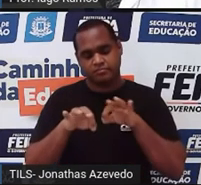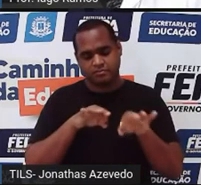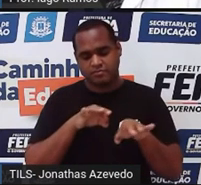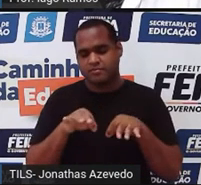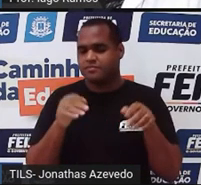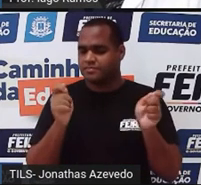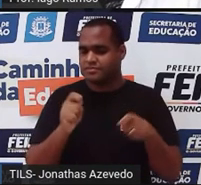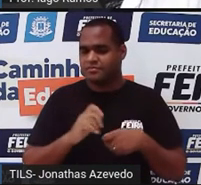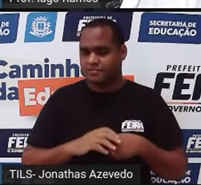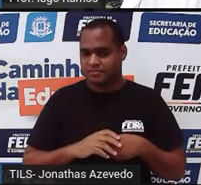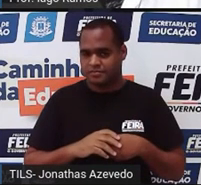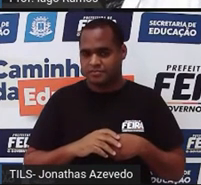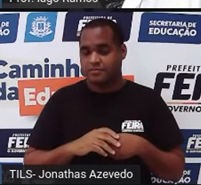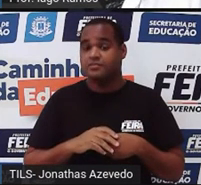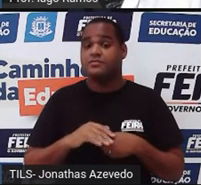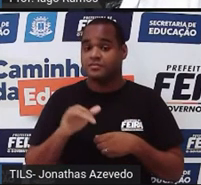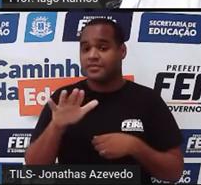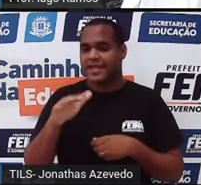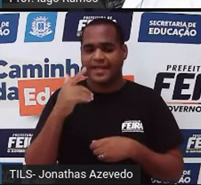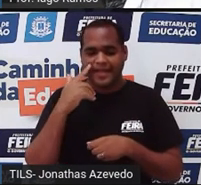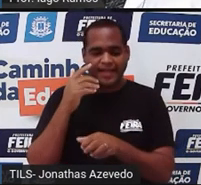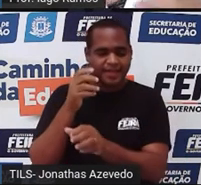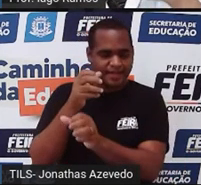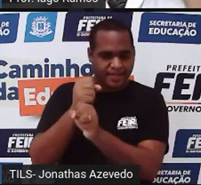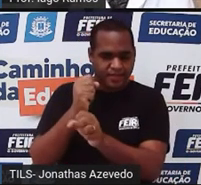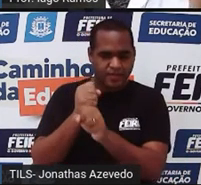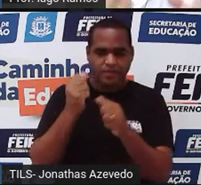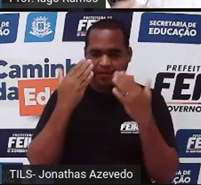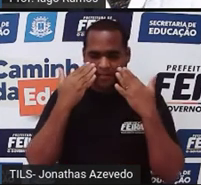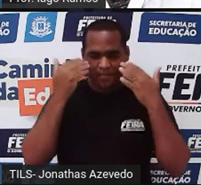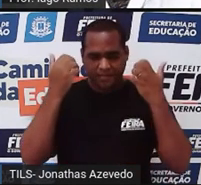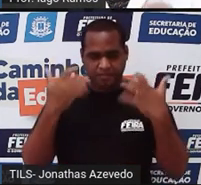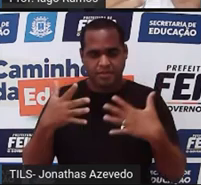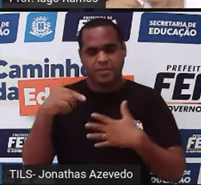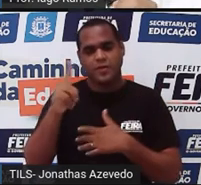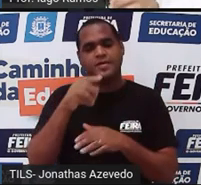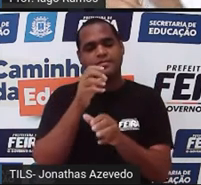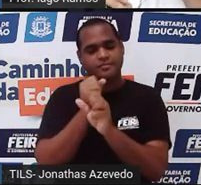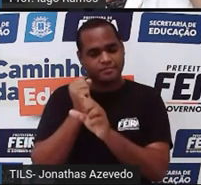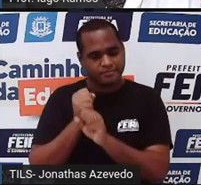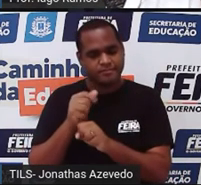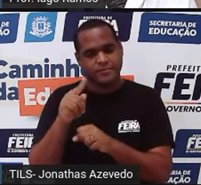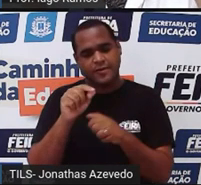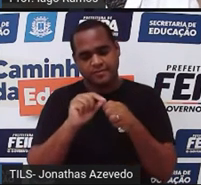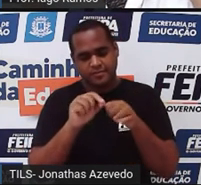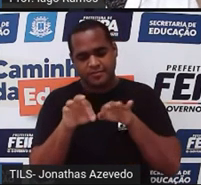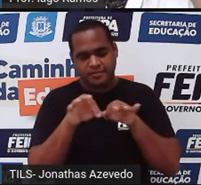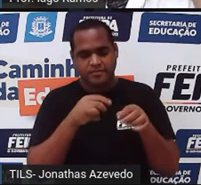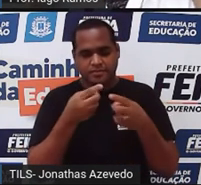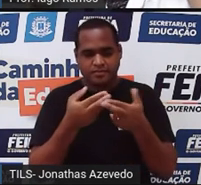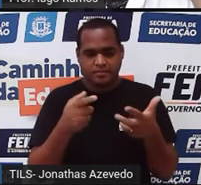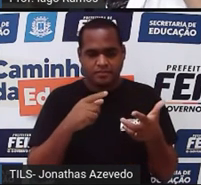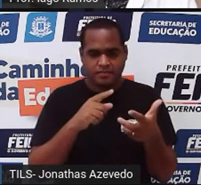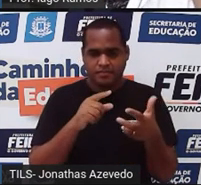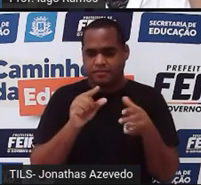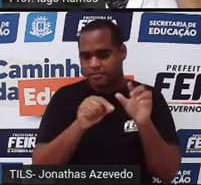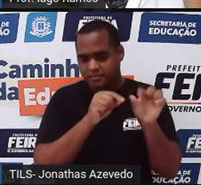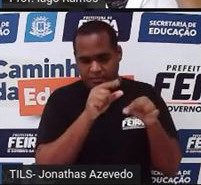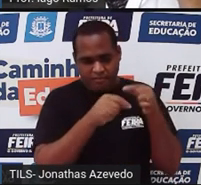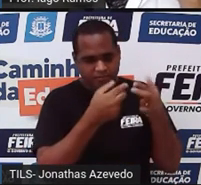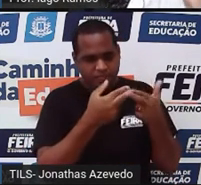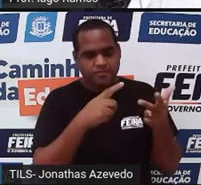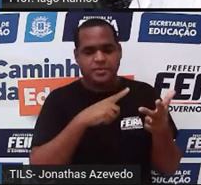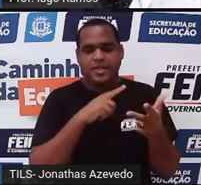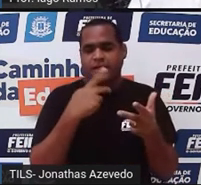E essa conta que a gente faz simbolizando a contagem que a gente vai fazer, multiplicando a quantidade de opções para cada